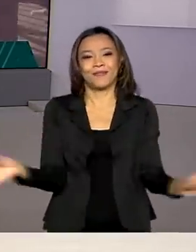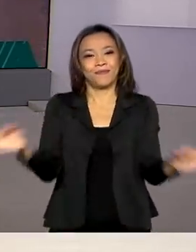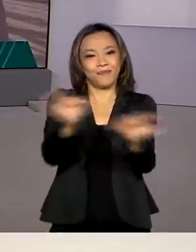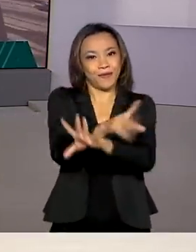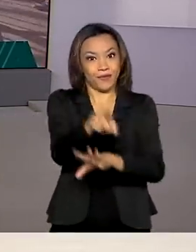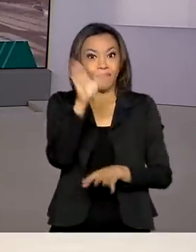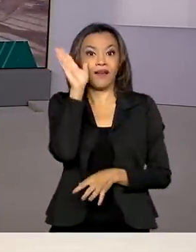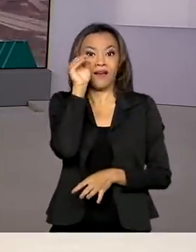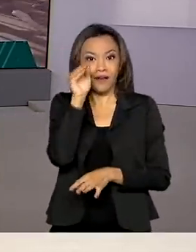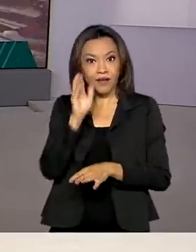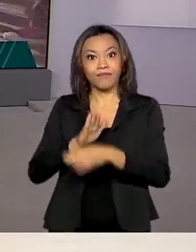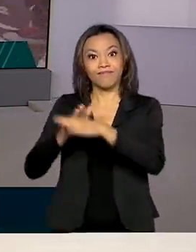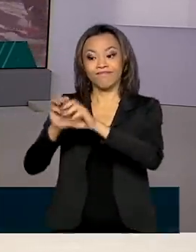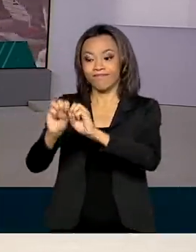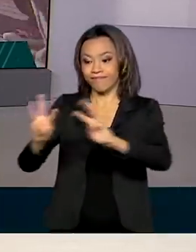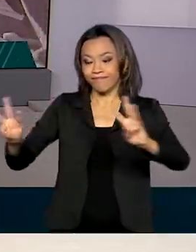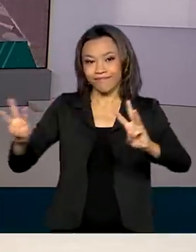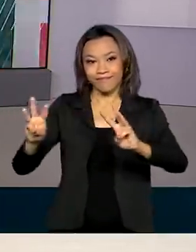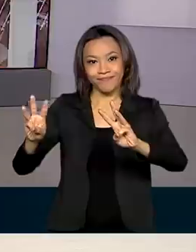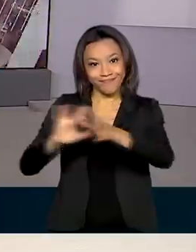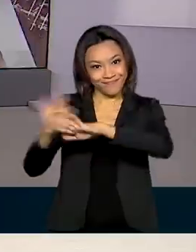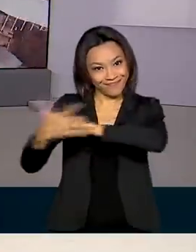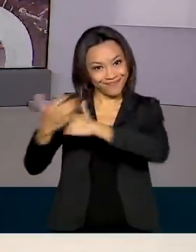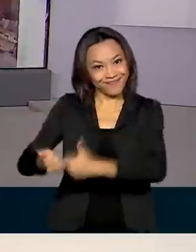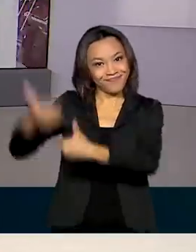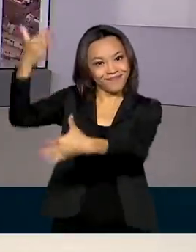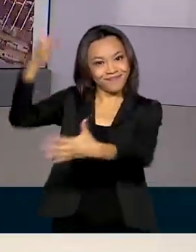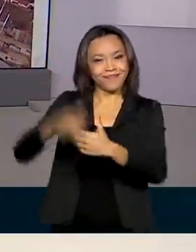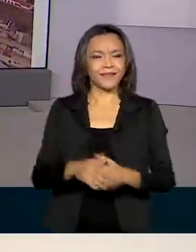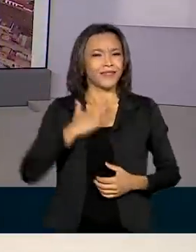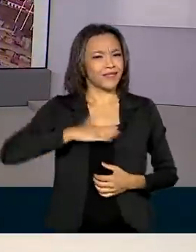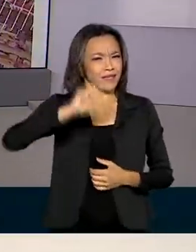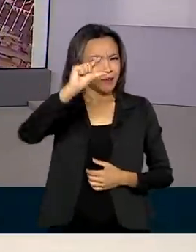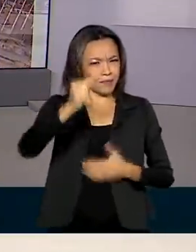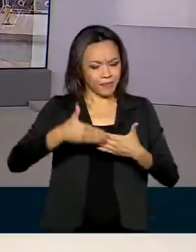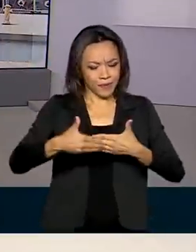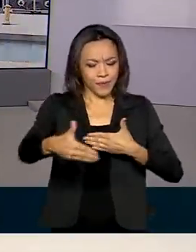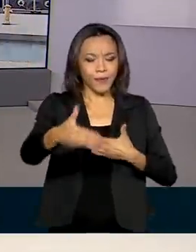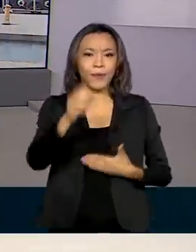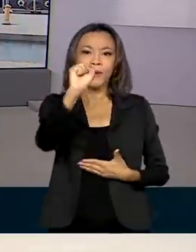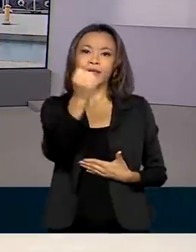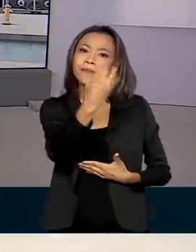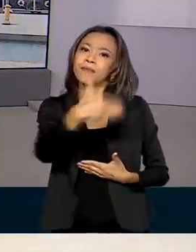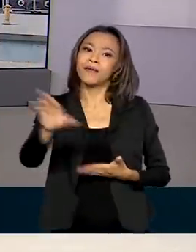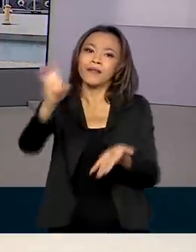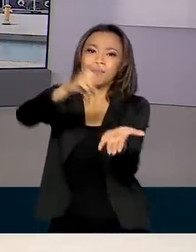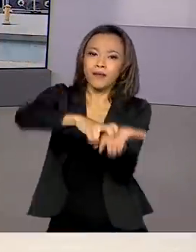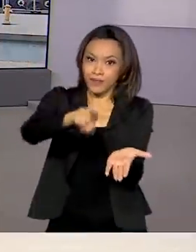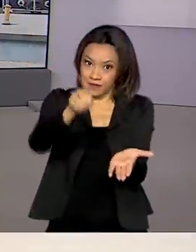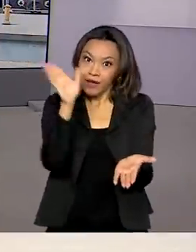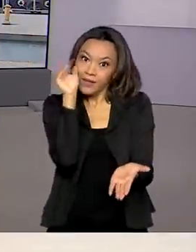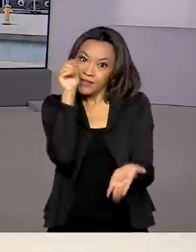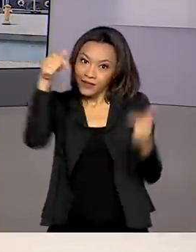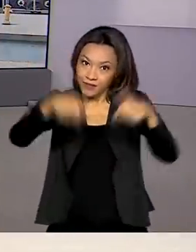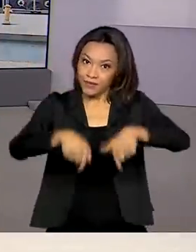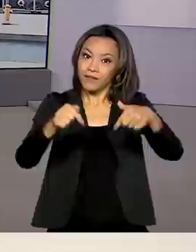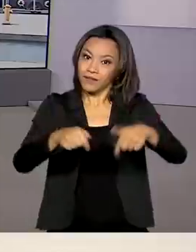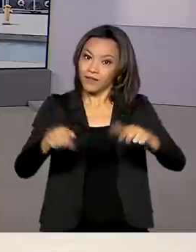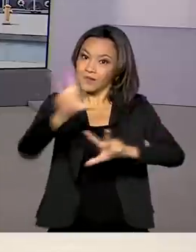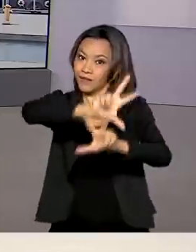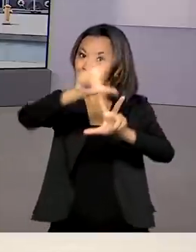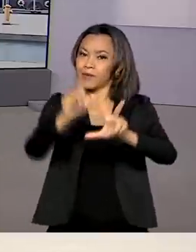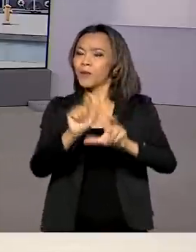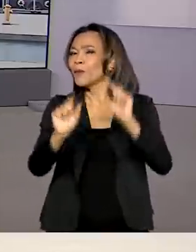Nos acompanhe também pelas nossas redes sociais. E daqui a pouco, às 8h30 da manhã, acompanhe ao vivo, aqui também na TV Brasil,